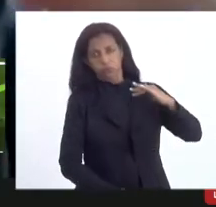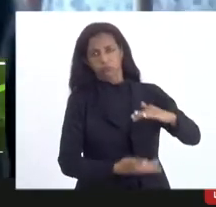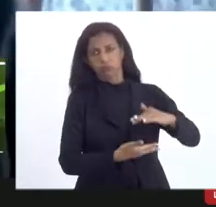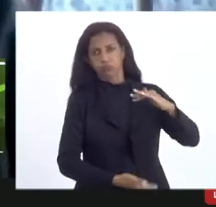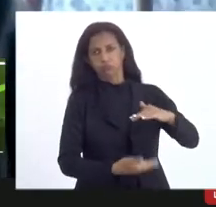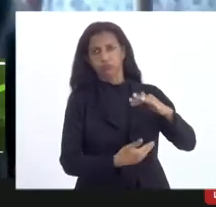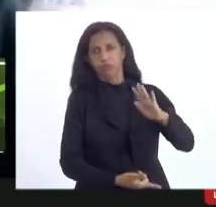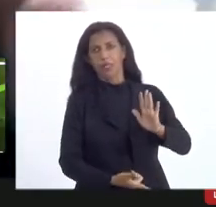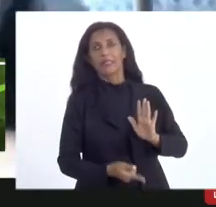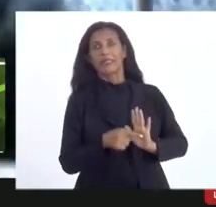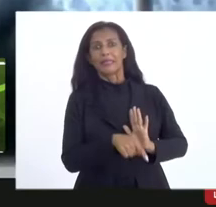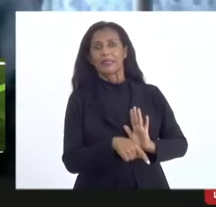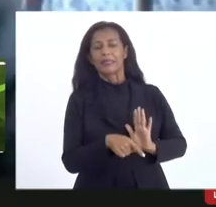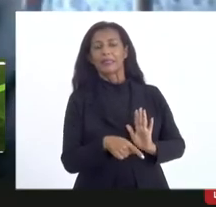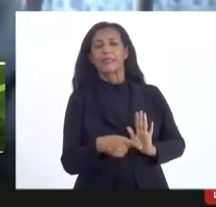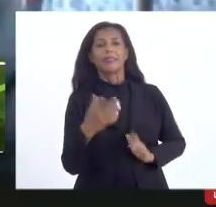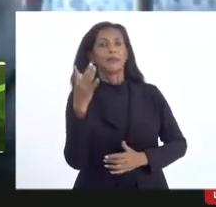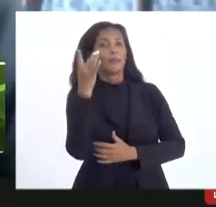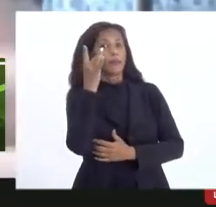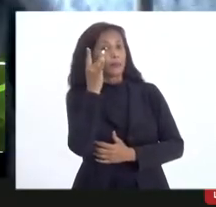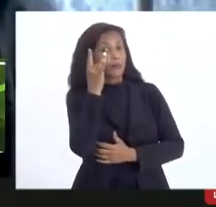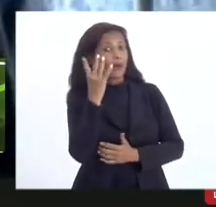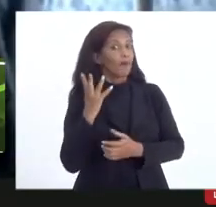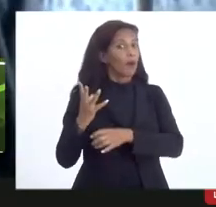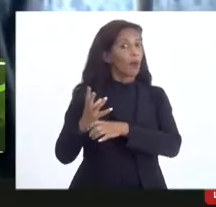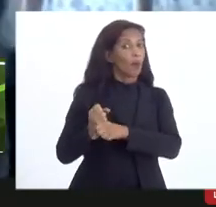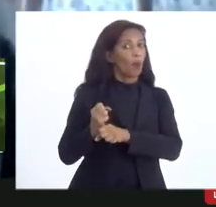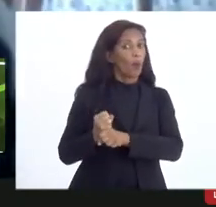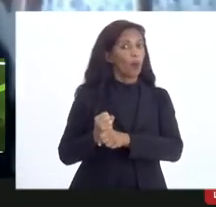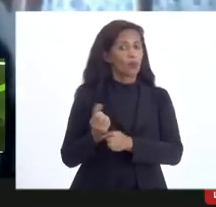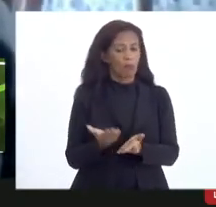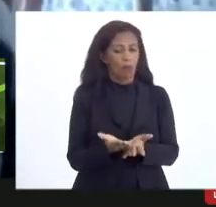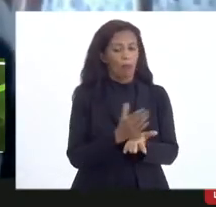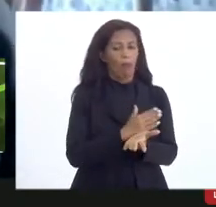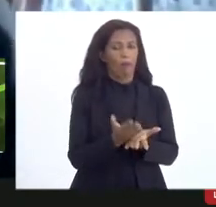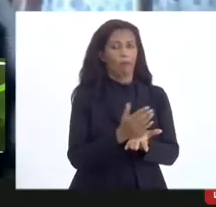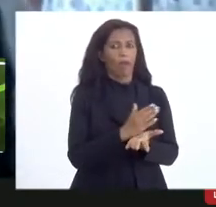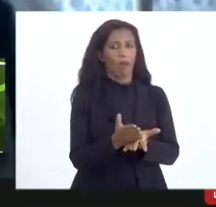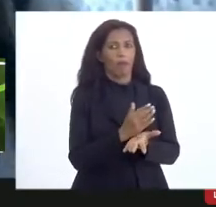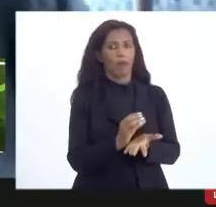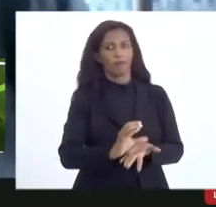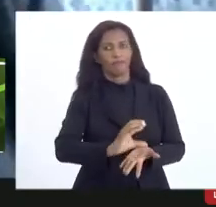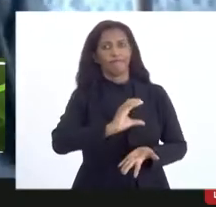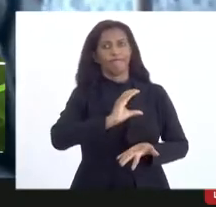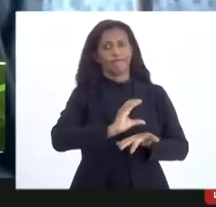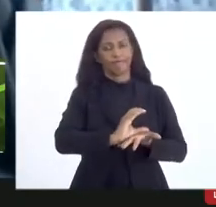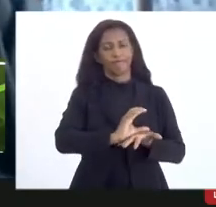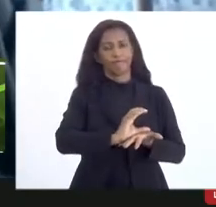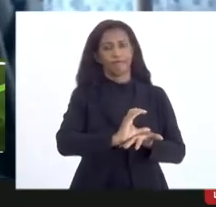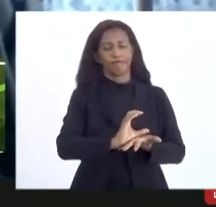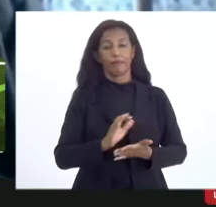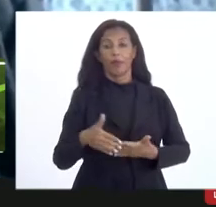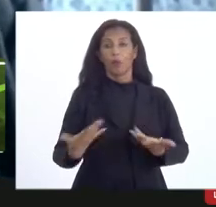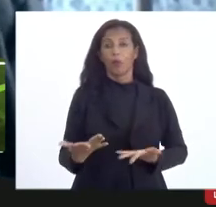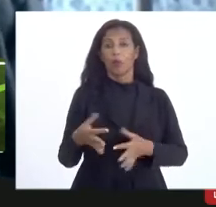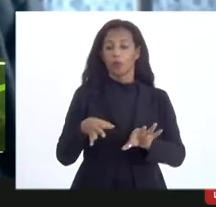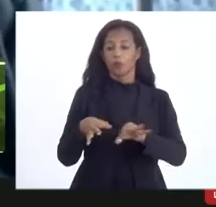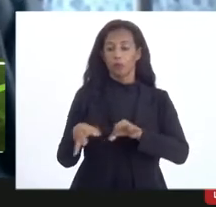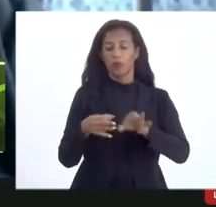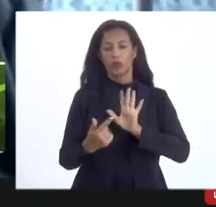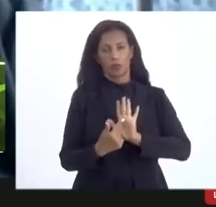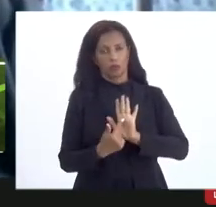prestações de contas e cada uma com centenas de páginas. Quando esse projeto foi